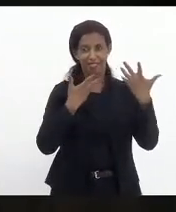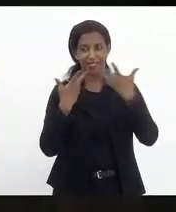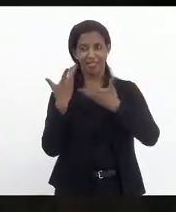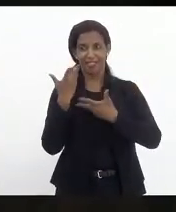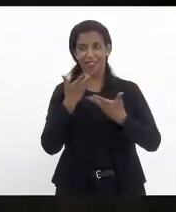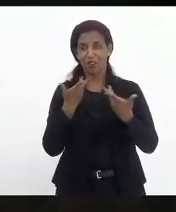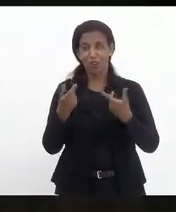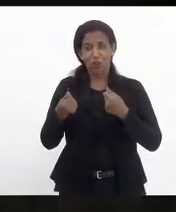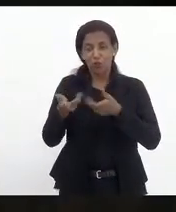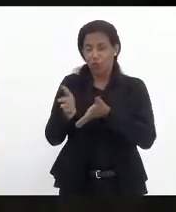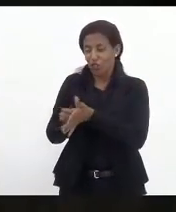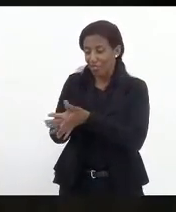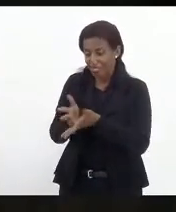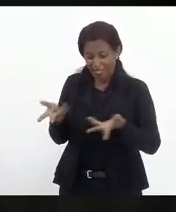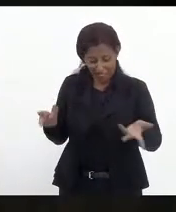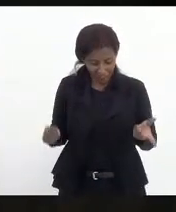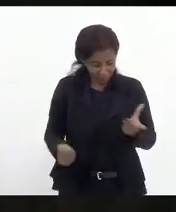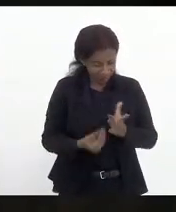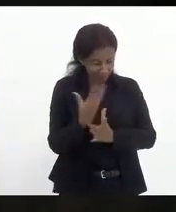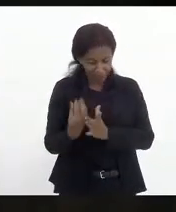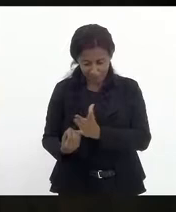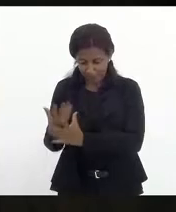Não tinha nada além, mas apareceu aqui.